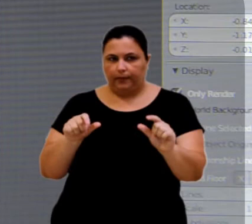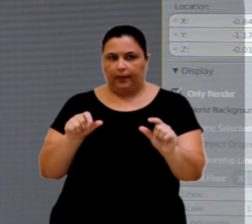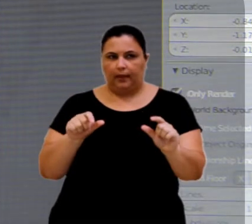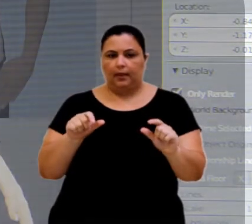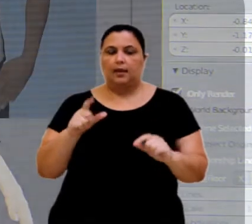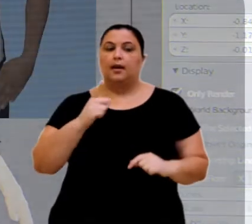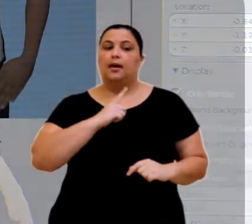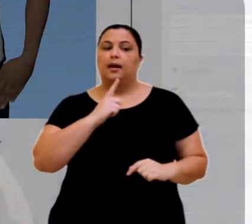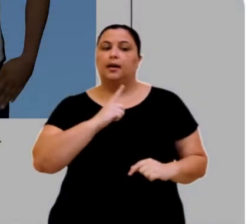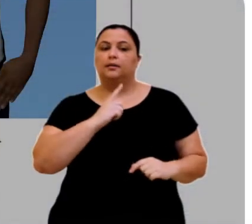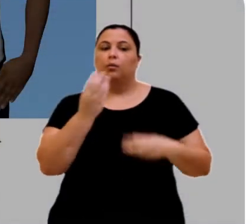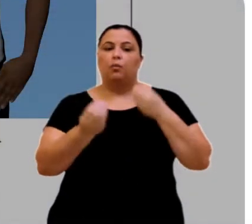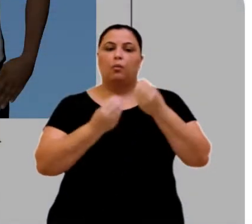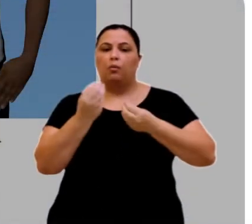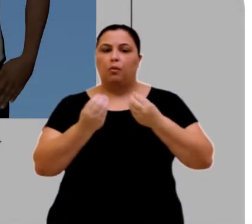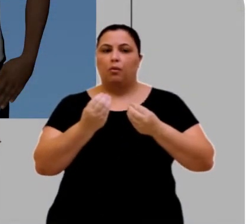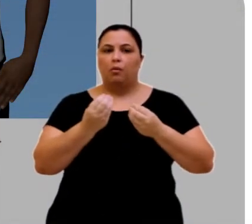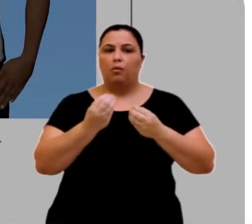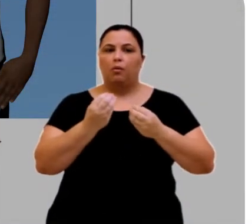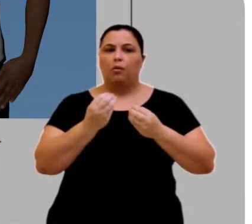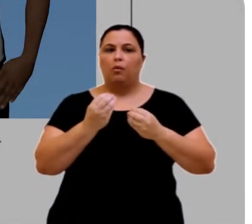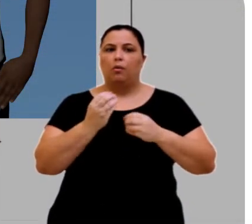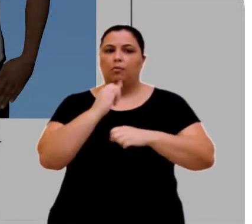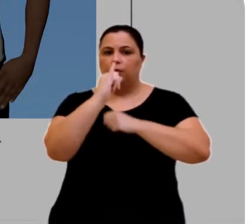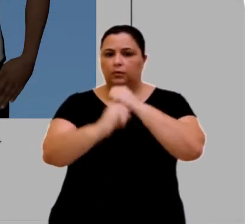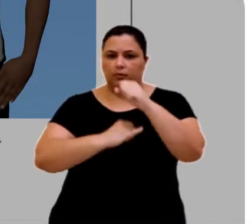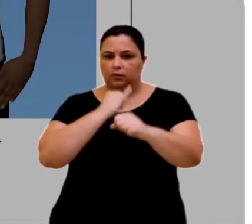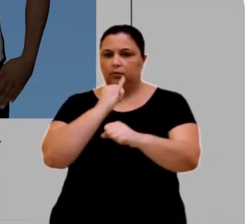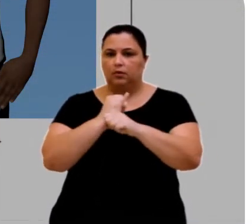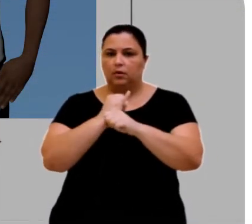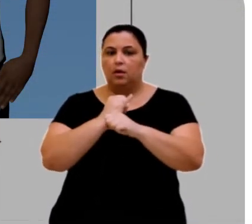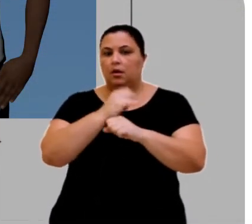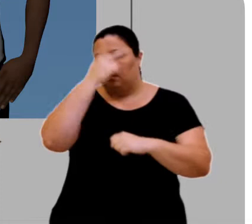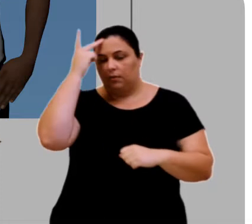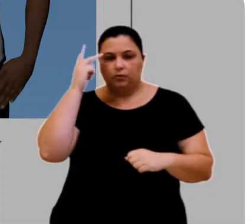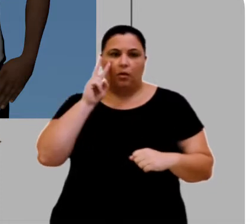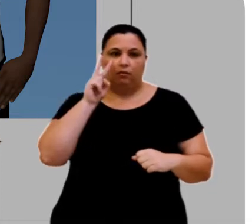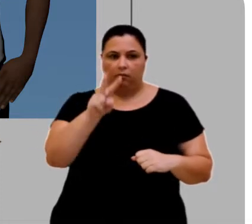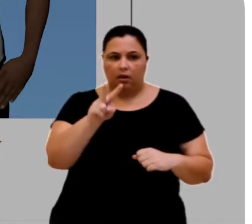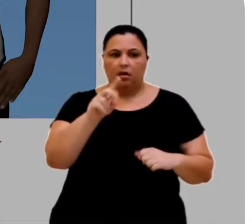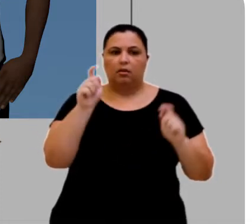A partir desses modelos, é criada uma interface de publicação das palavras em Libras, permitindo